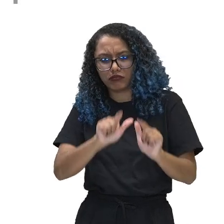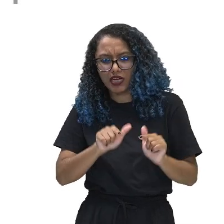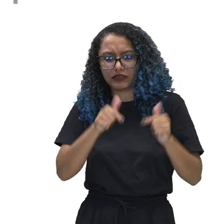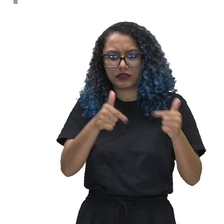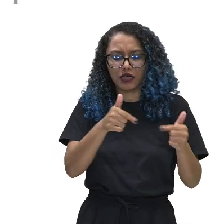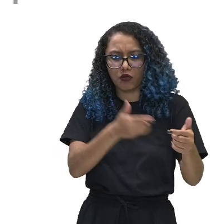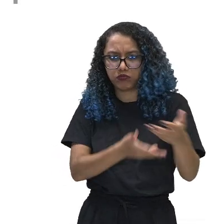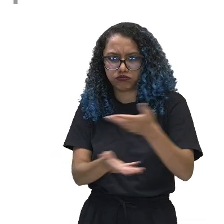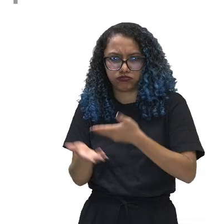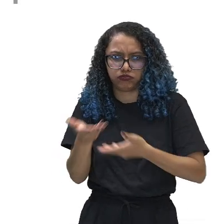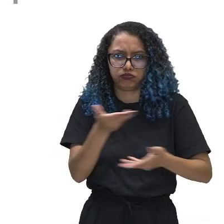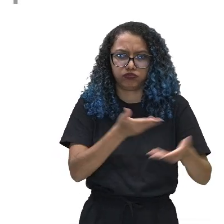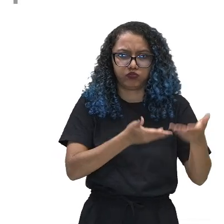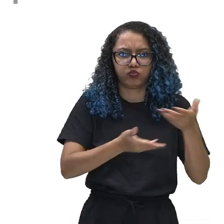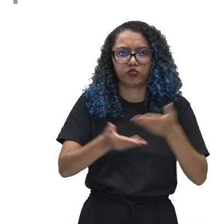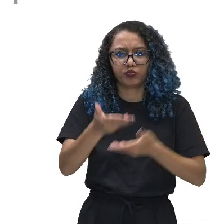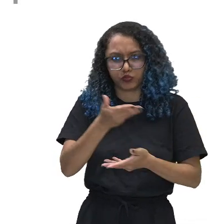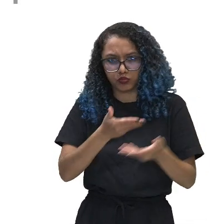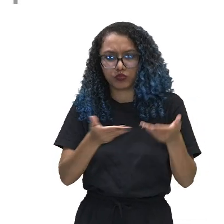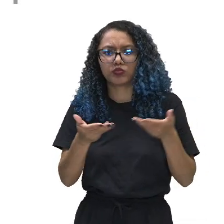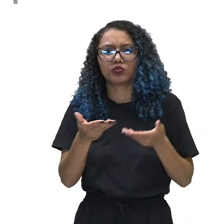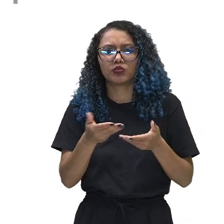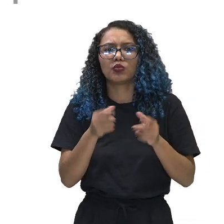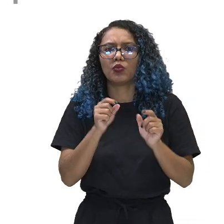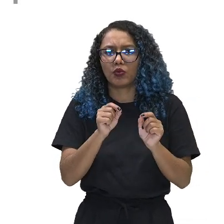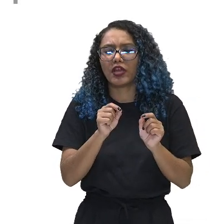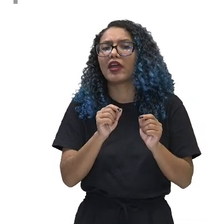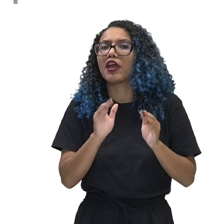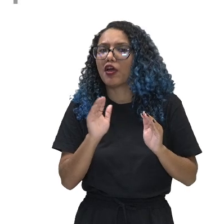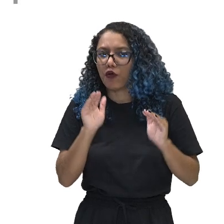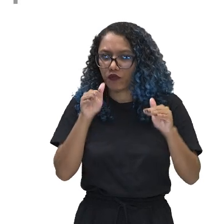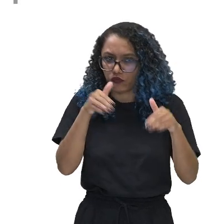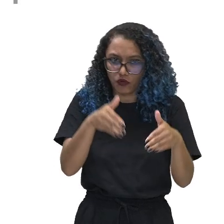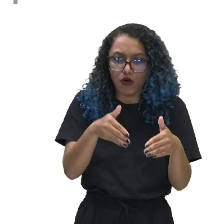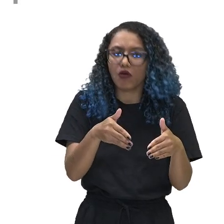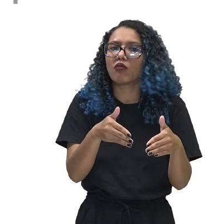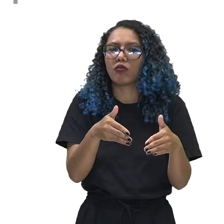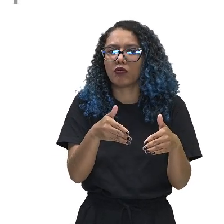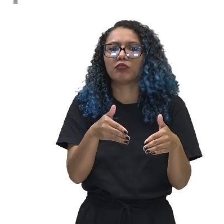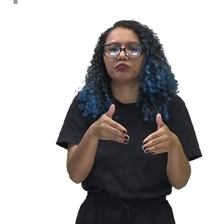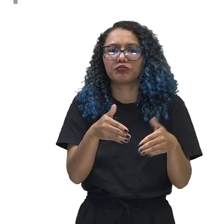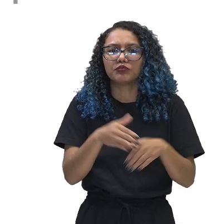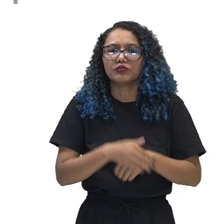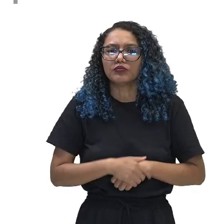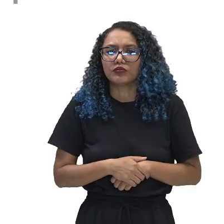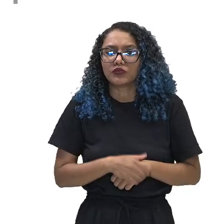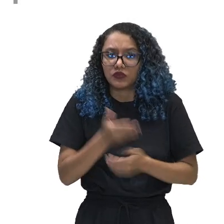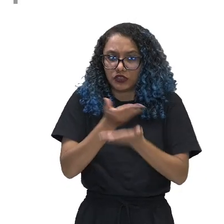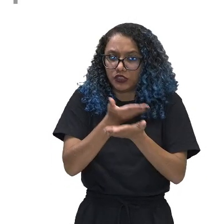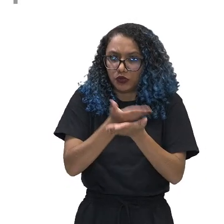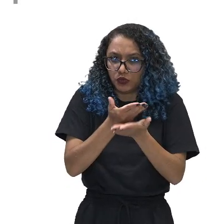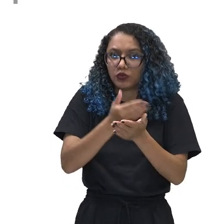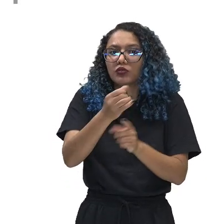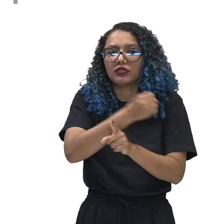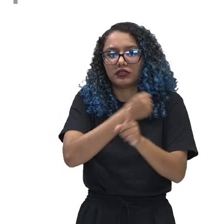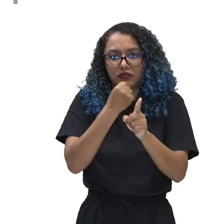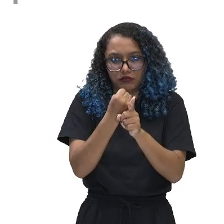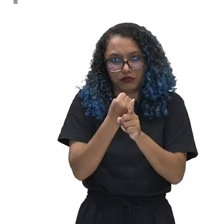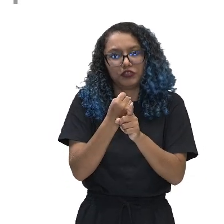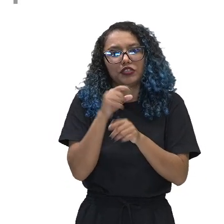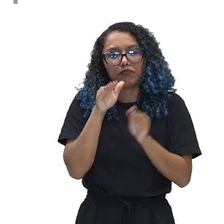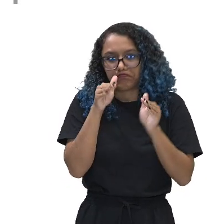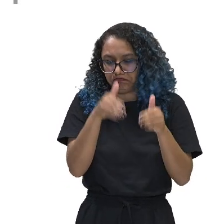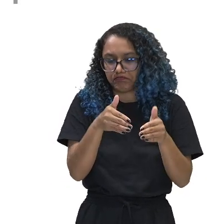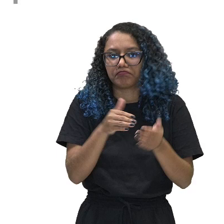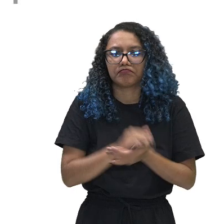daí é que a sociologia tem seu ponto de partida lógico e, portanto, ser o objeto de estudo.